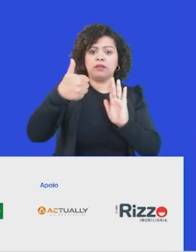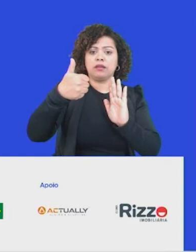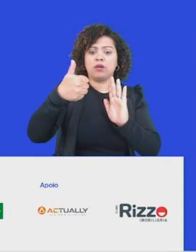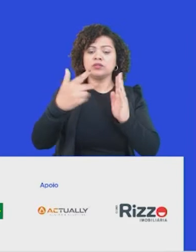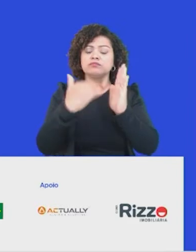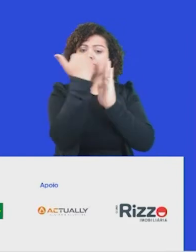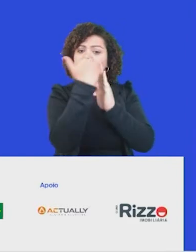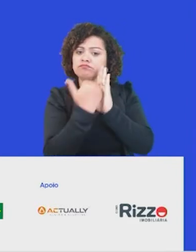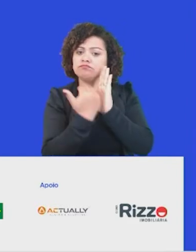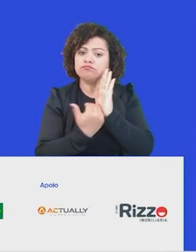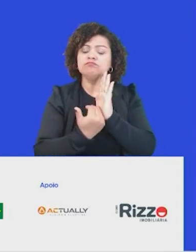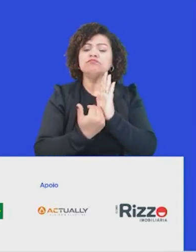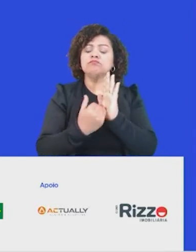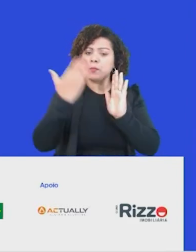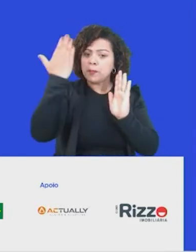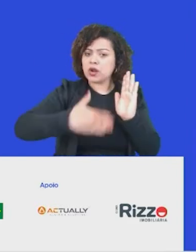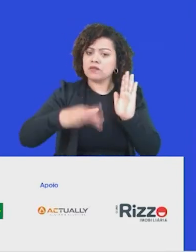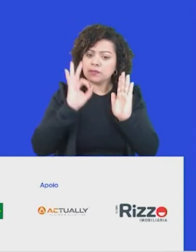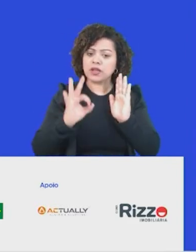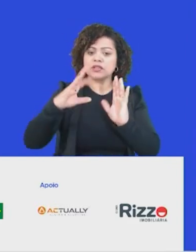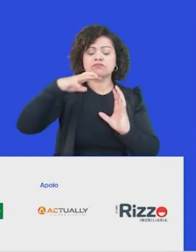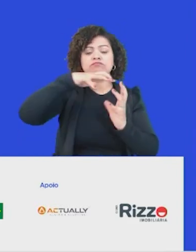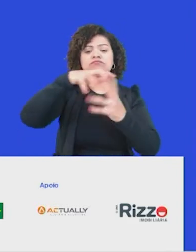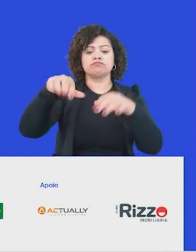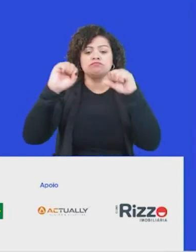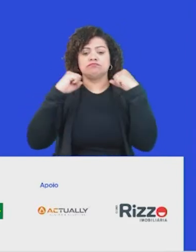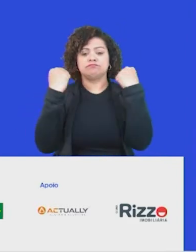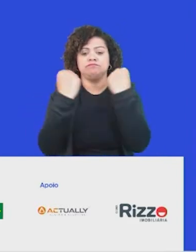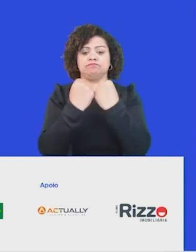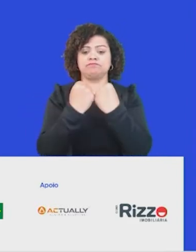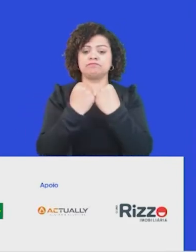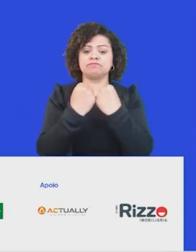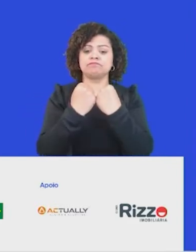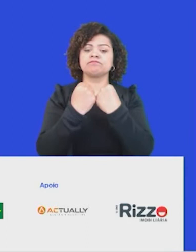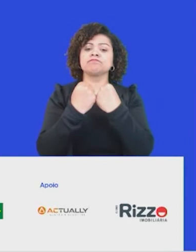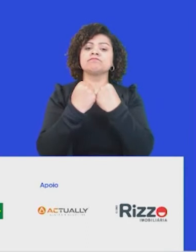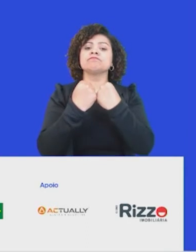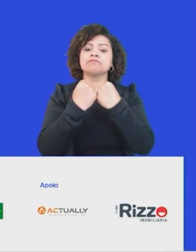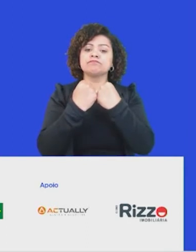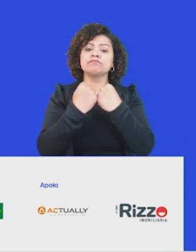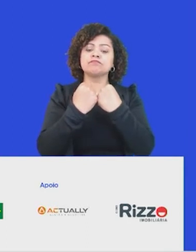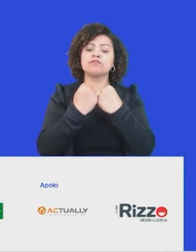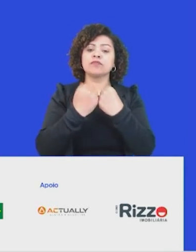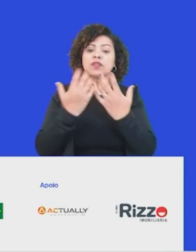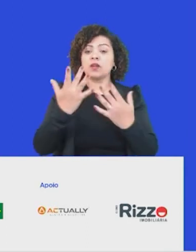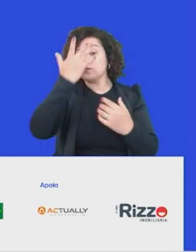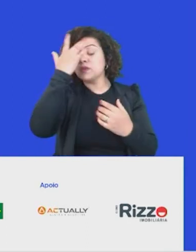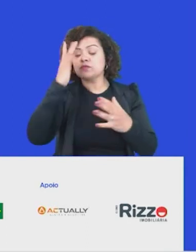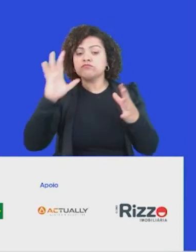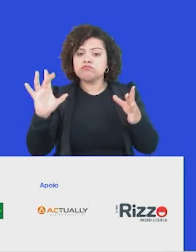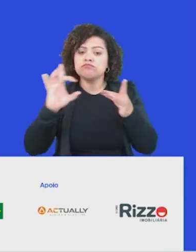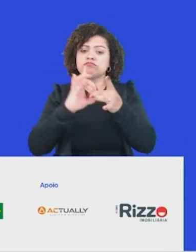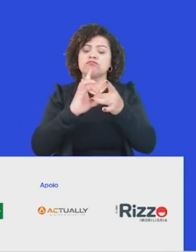não estêm insoladas e soltas e se conectem com o Vircham no lugar comum e integrado e onde a gente queira cada vez